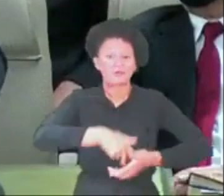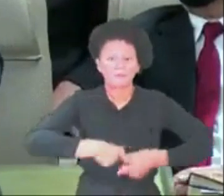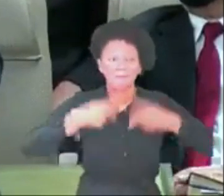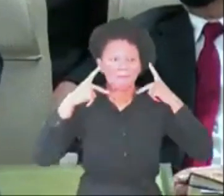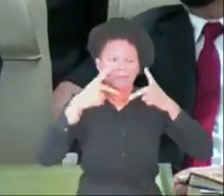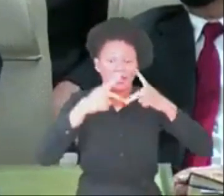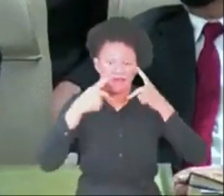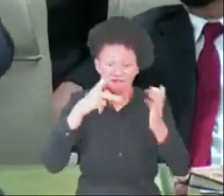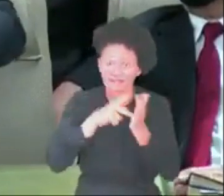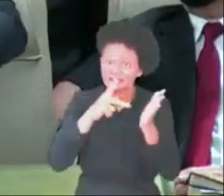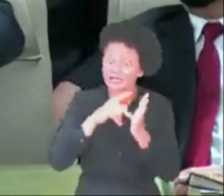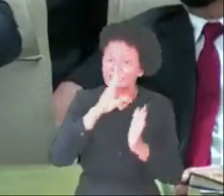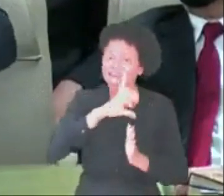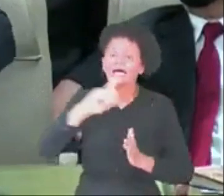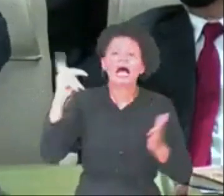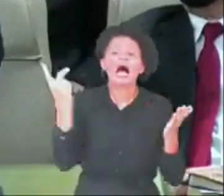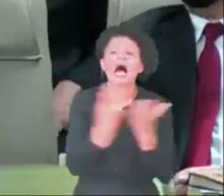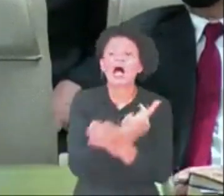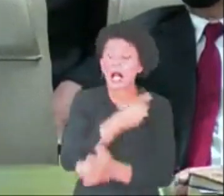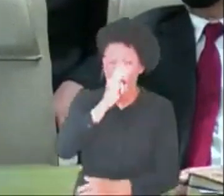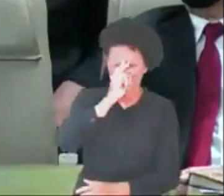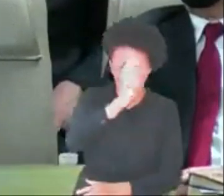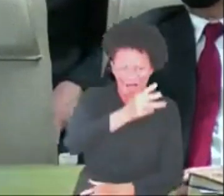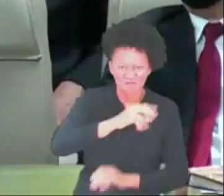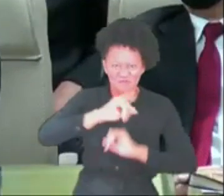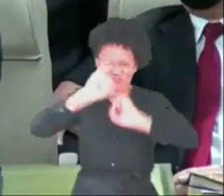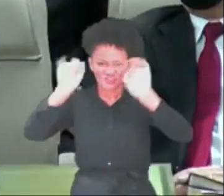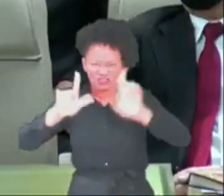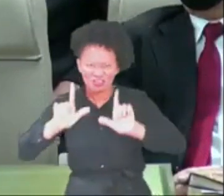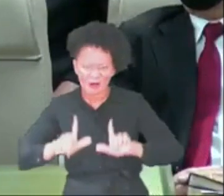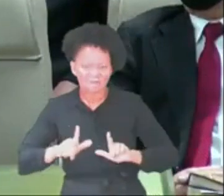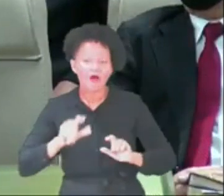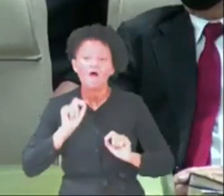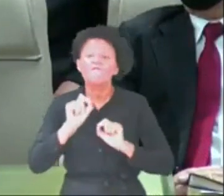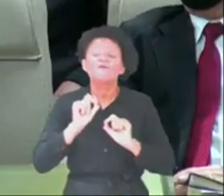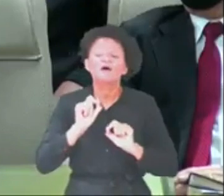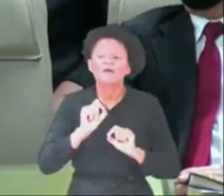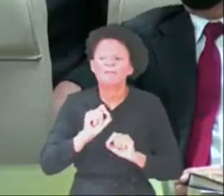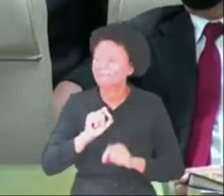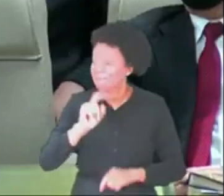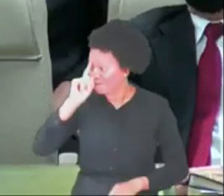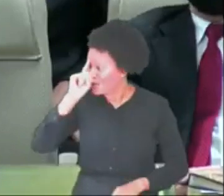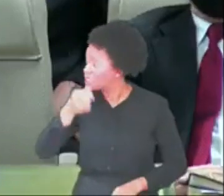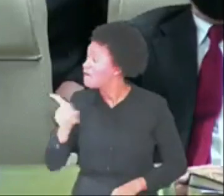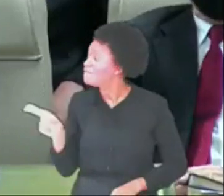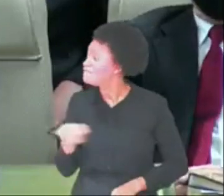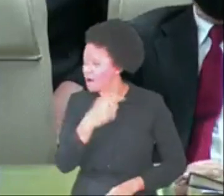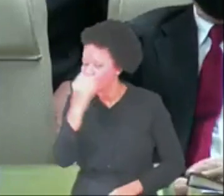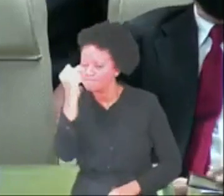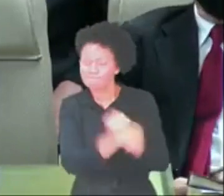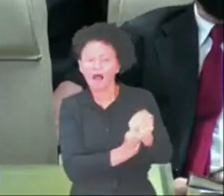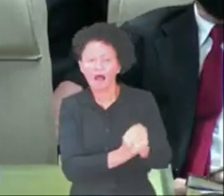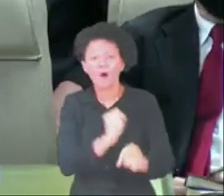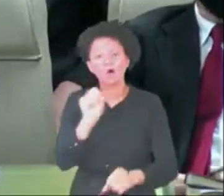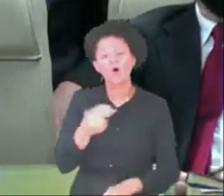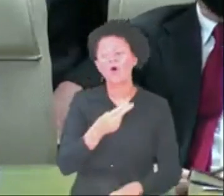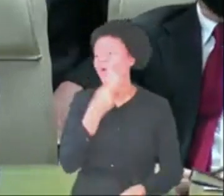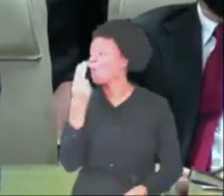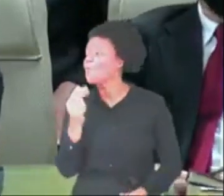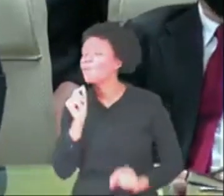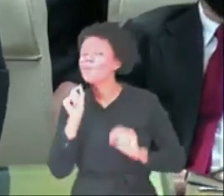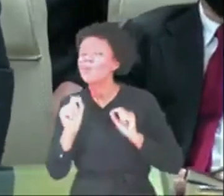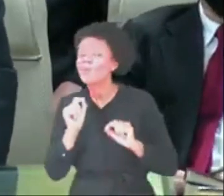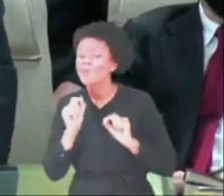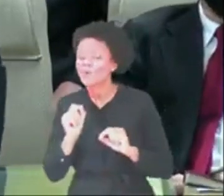Deus. O que era que Acabe e Jezabel faziam com ele? Mandavam o que, meus amados irmãos? Matar. Ou matar, ou no mínimo,